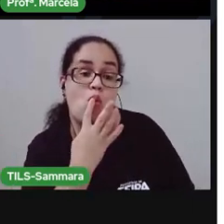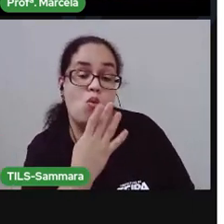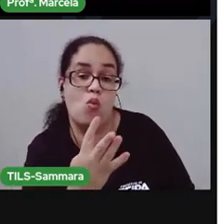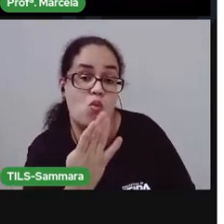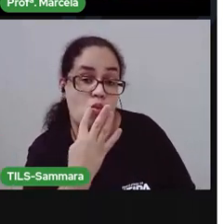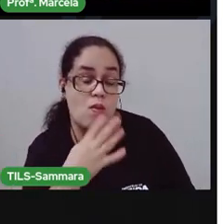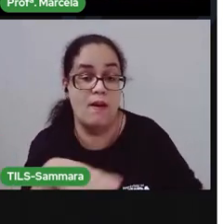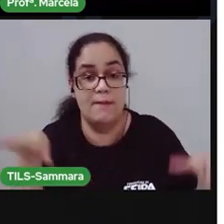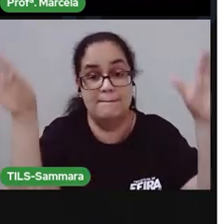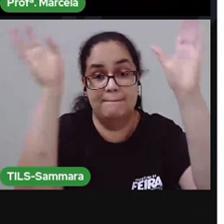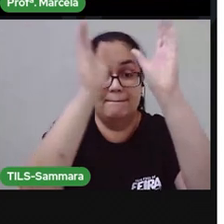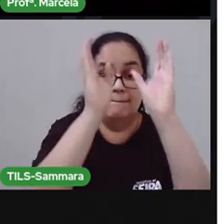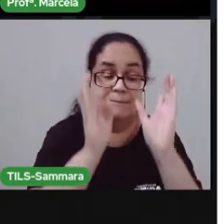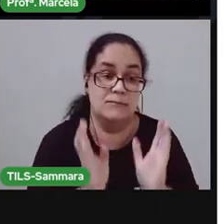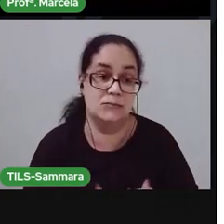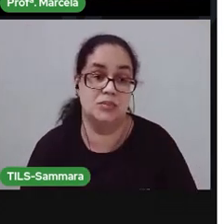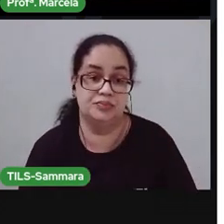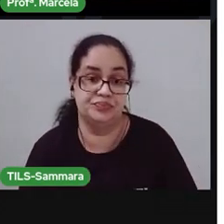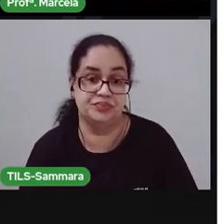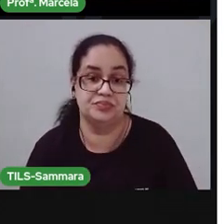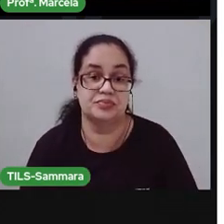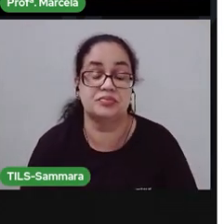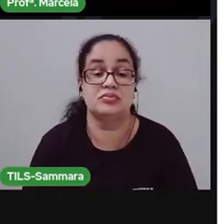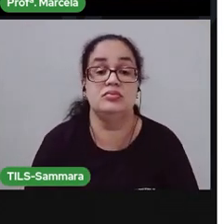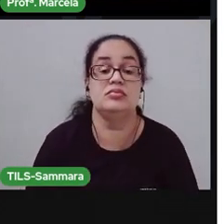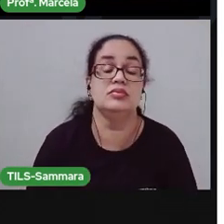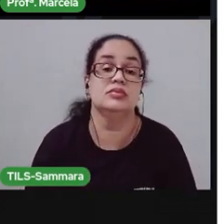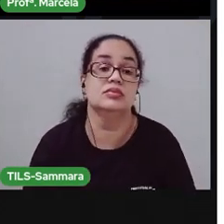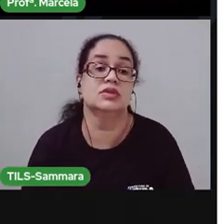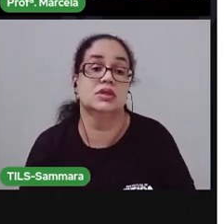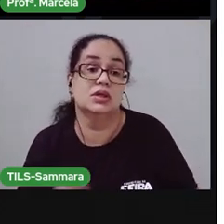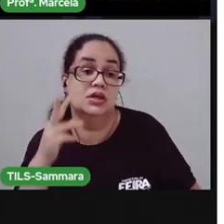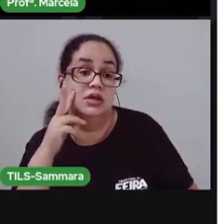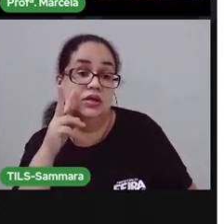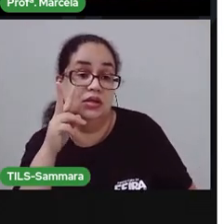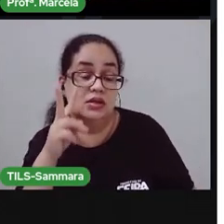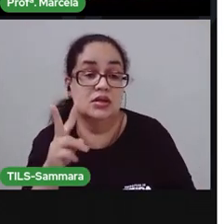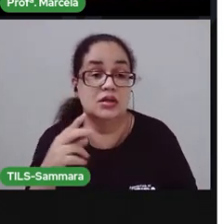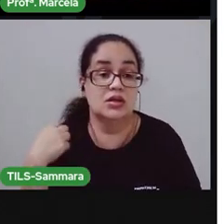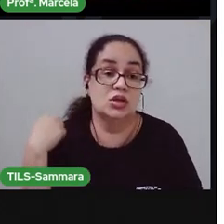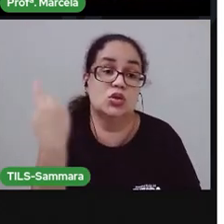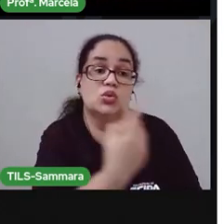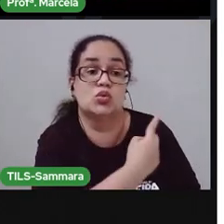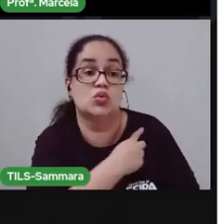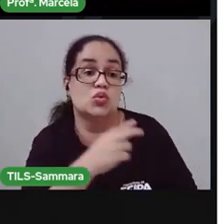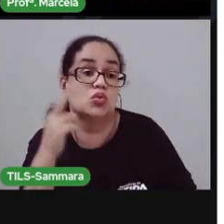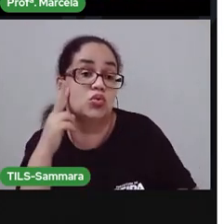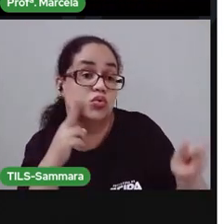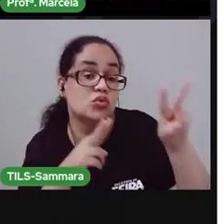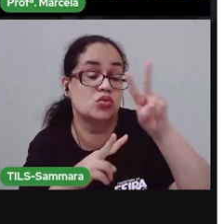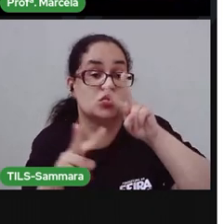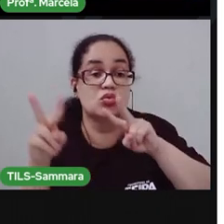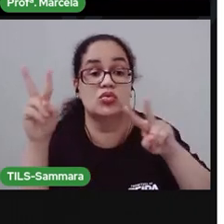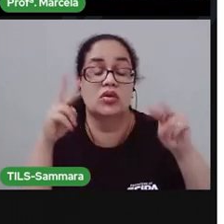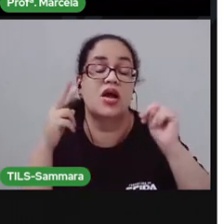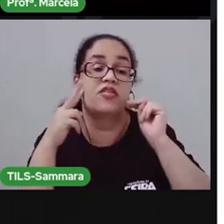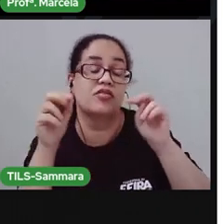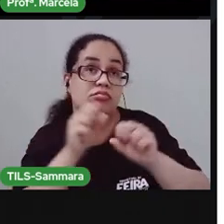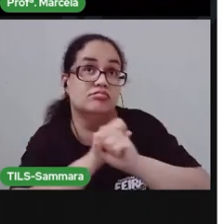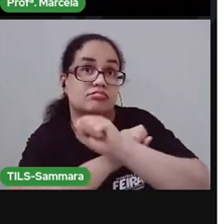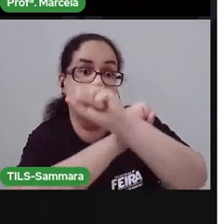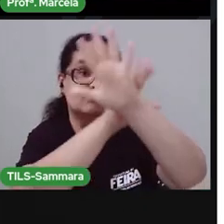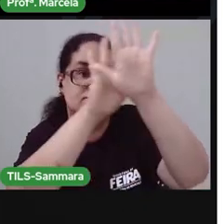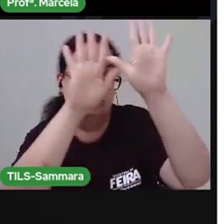as formas. É por meio dela, a nossa visão, é a nossa janela para ver o mundo,